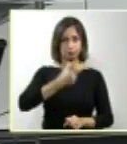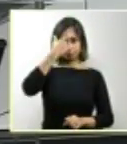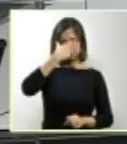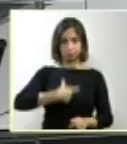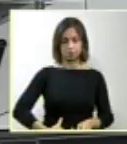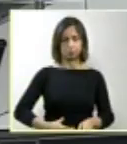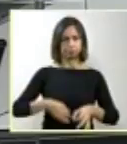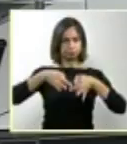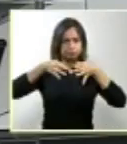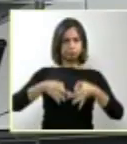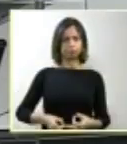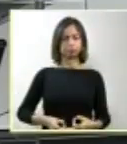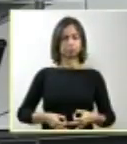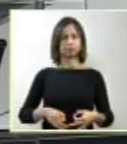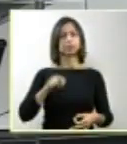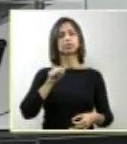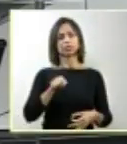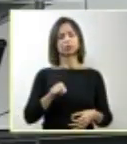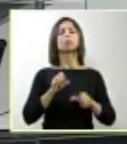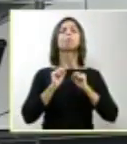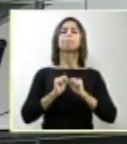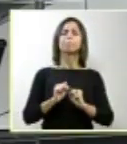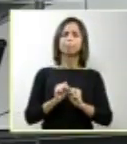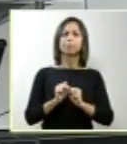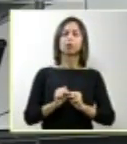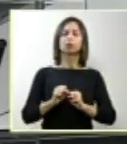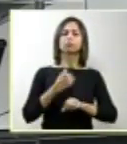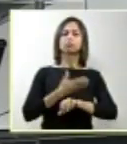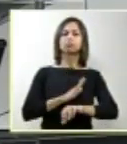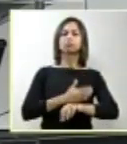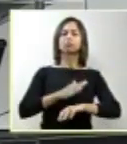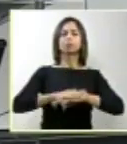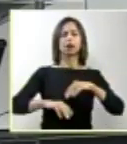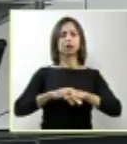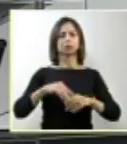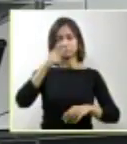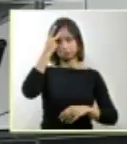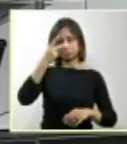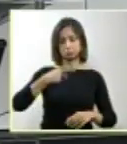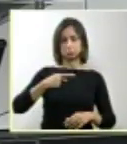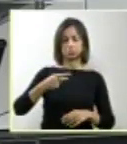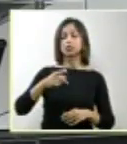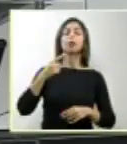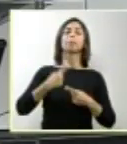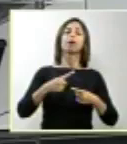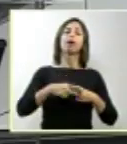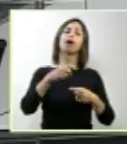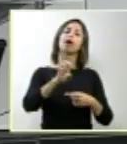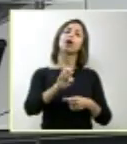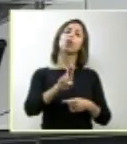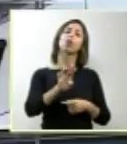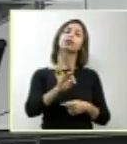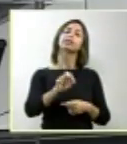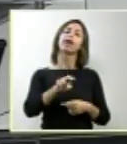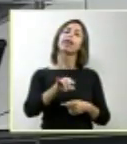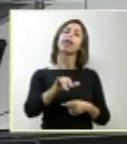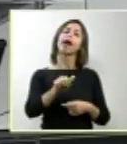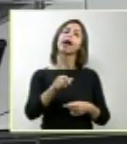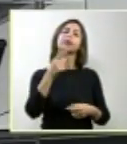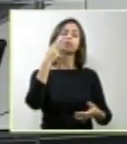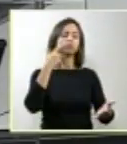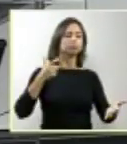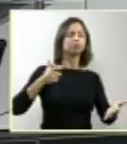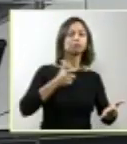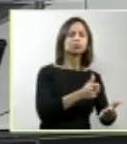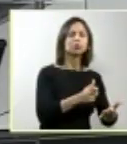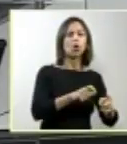isso poderia ensejar a prática da eutanásia ou da eliminação de alguém portador